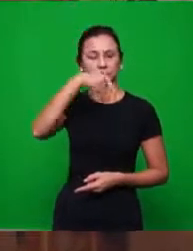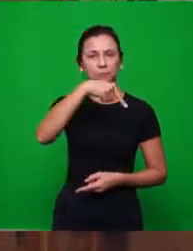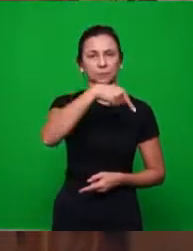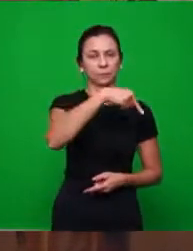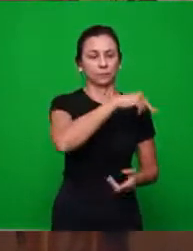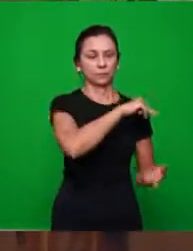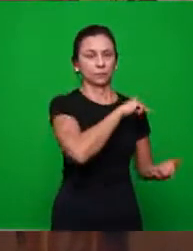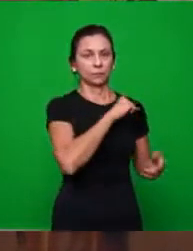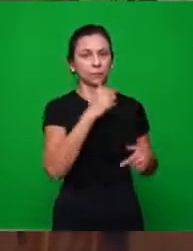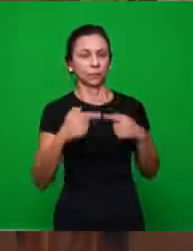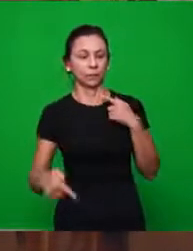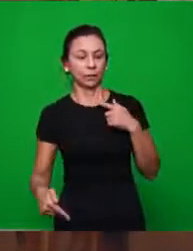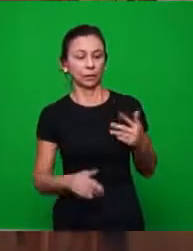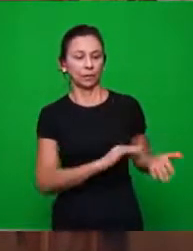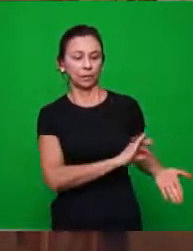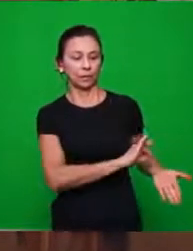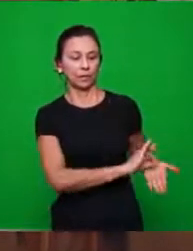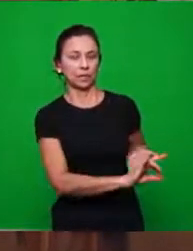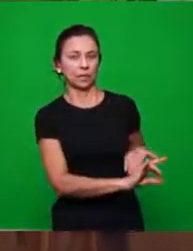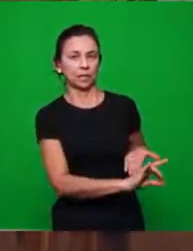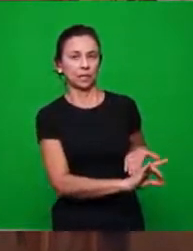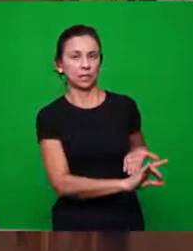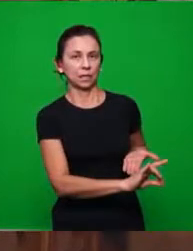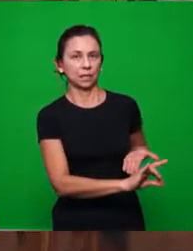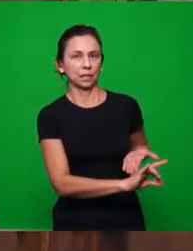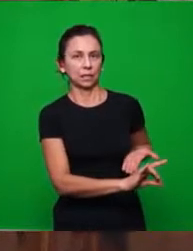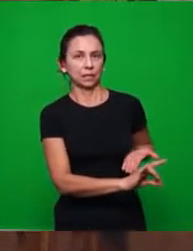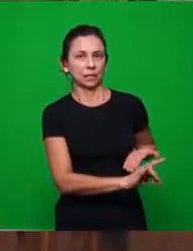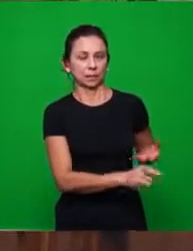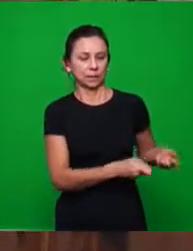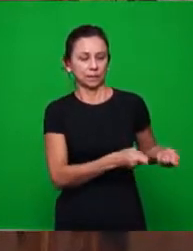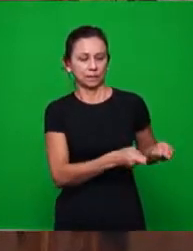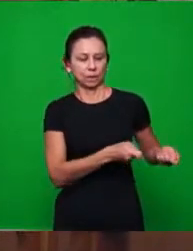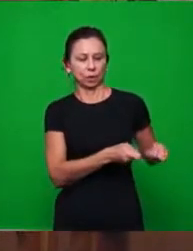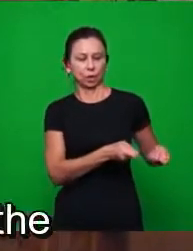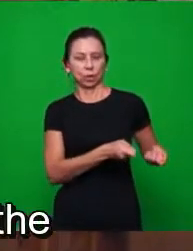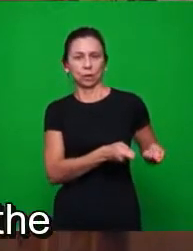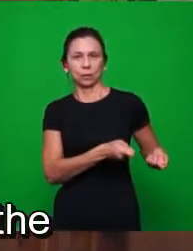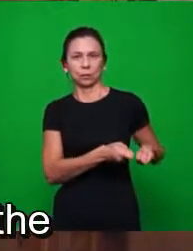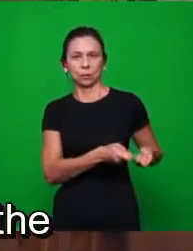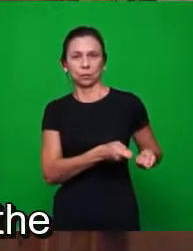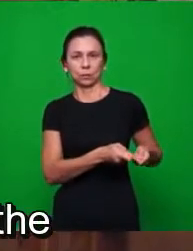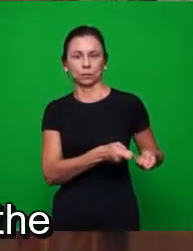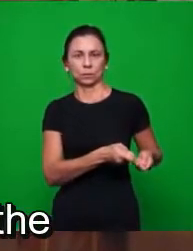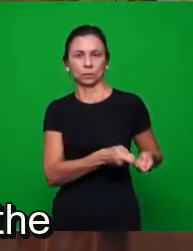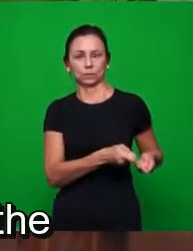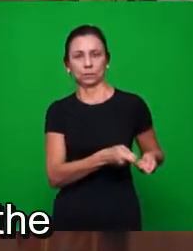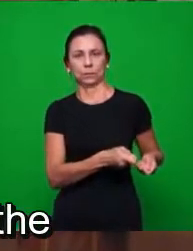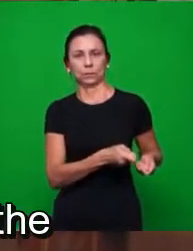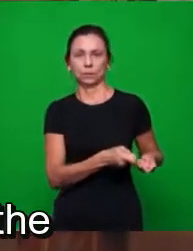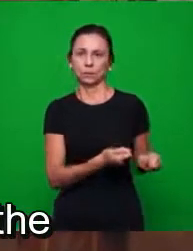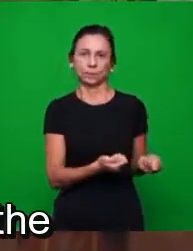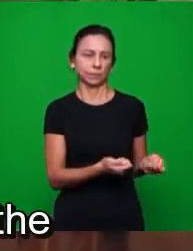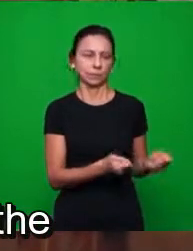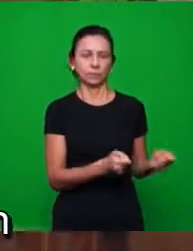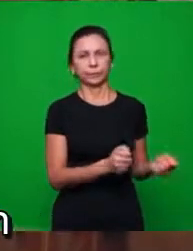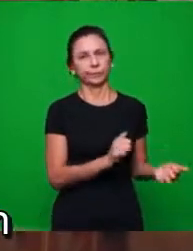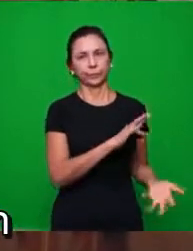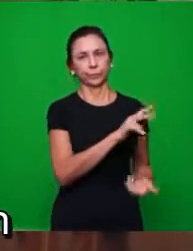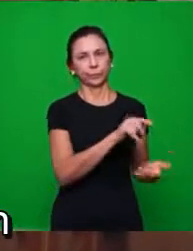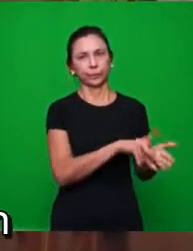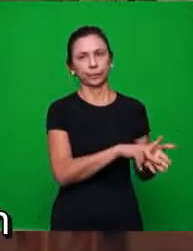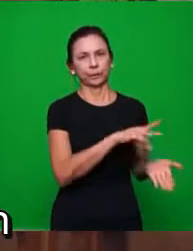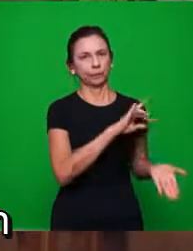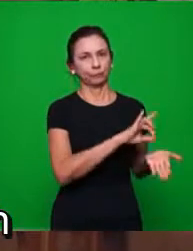inimigo com a sua mensagem, segurando todas as coisas, porque o mundo pertence à palavra, o mundo está posto nele. E o